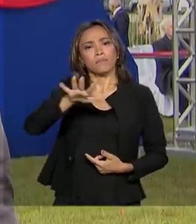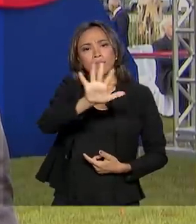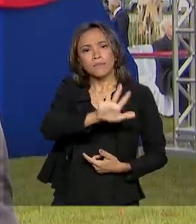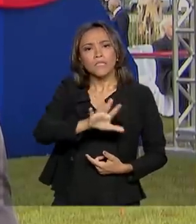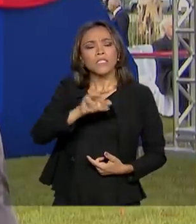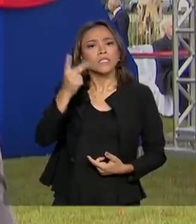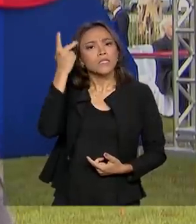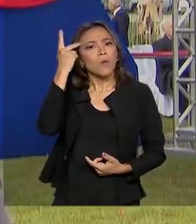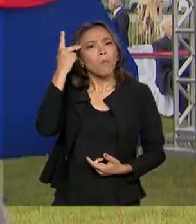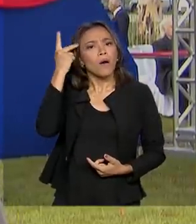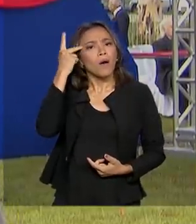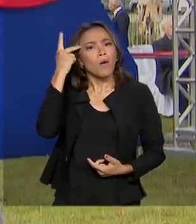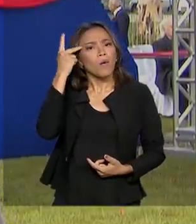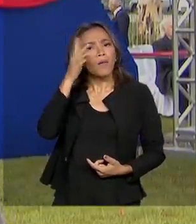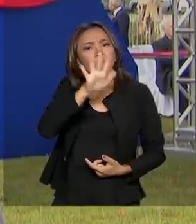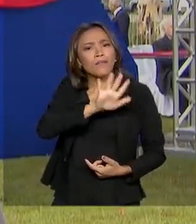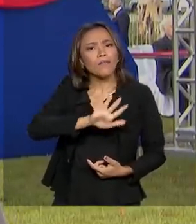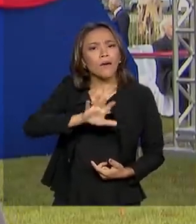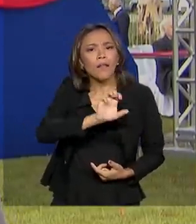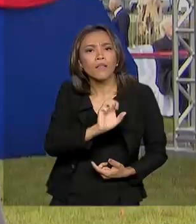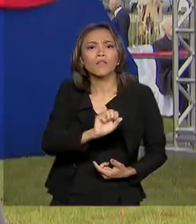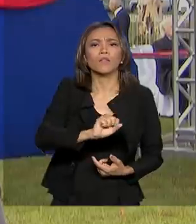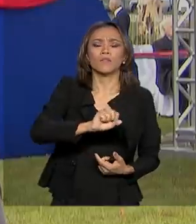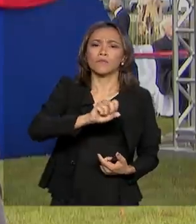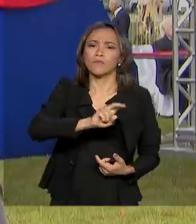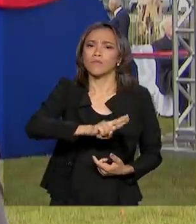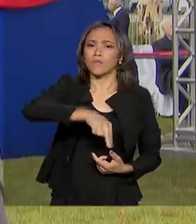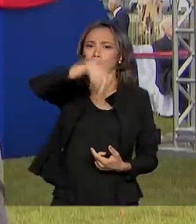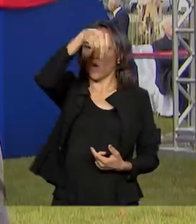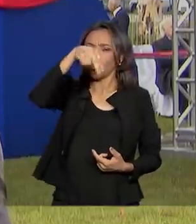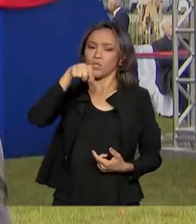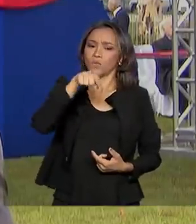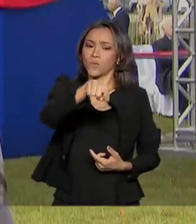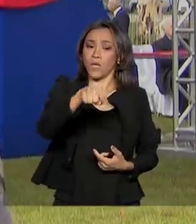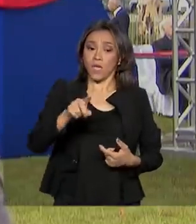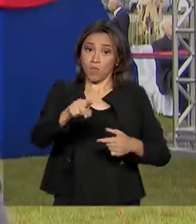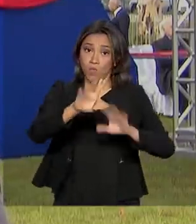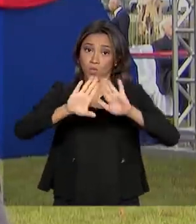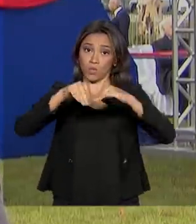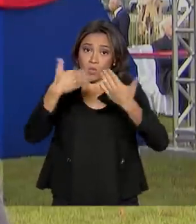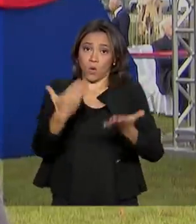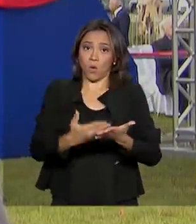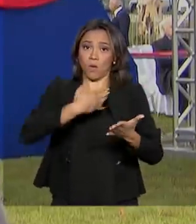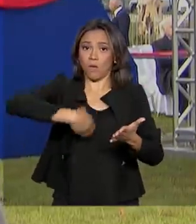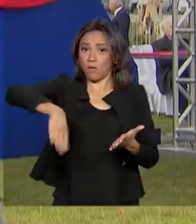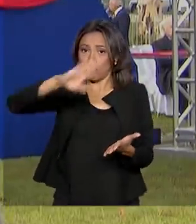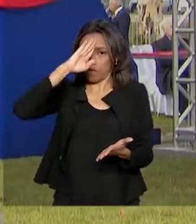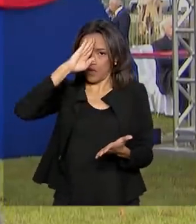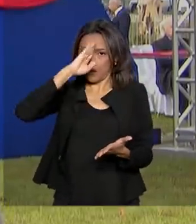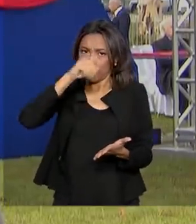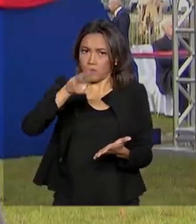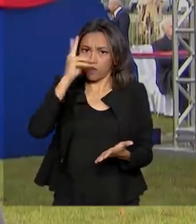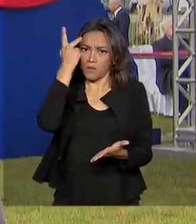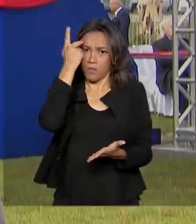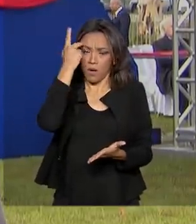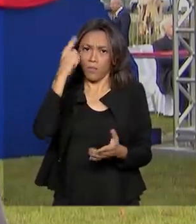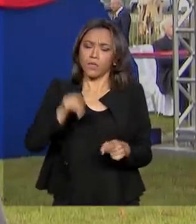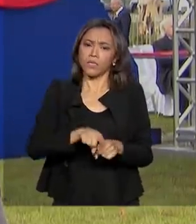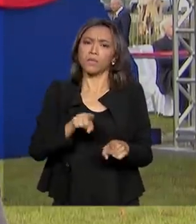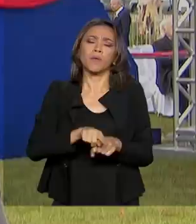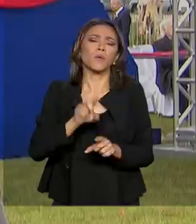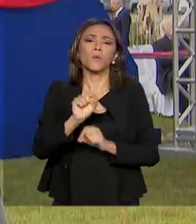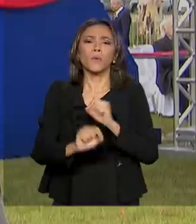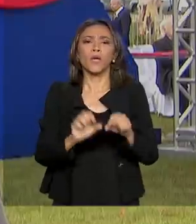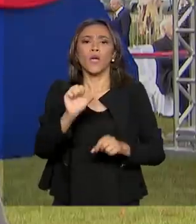participa de solenidade do lançamento da pedra fundamental do Colégio Militar de São Paulo e da incorporação de cerca de